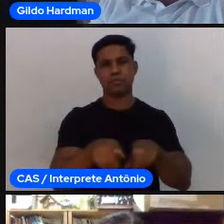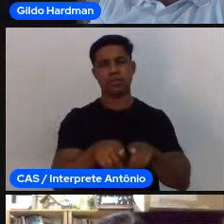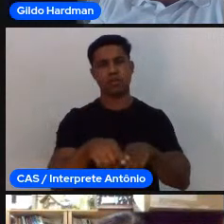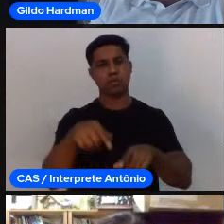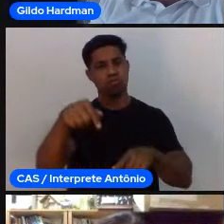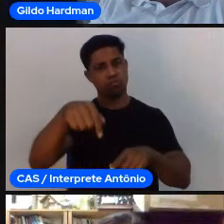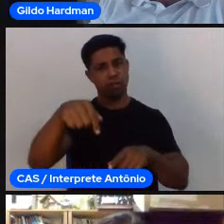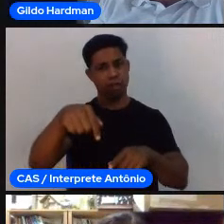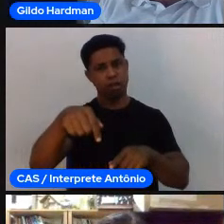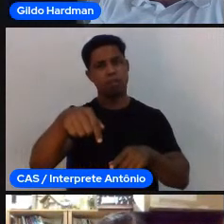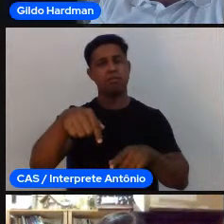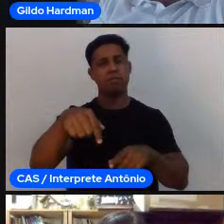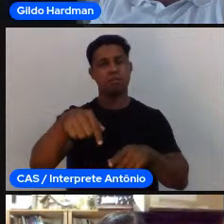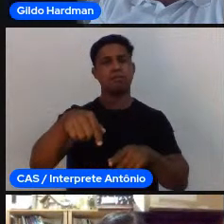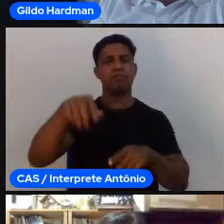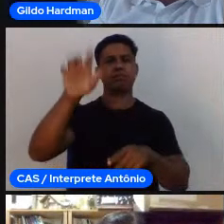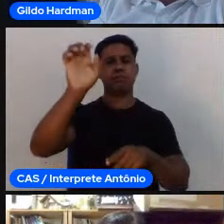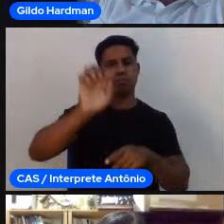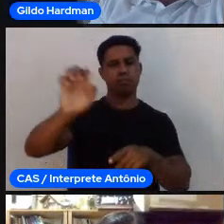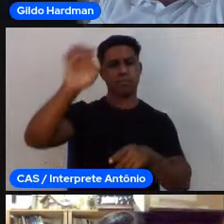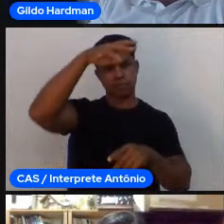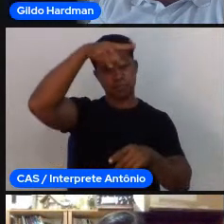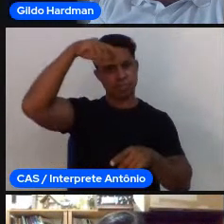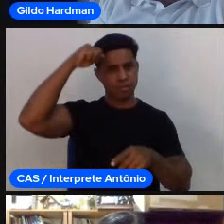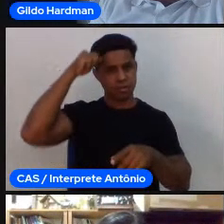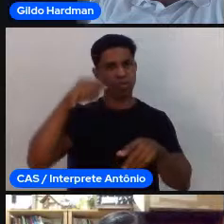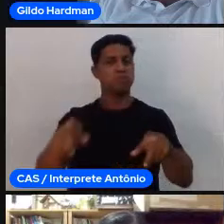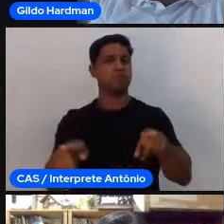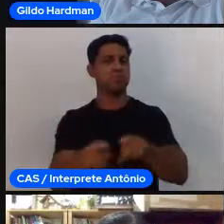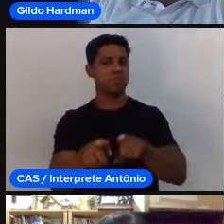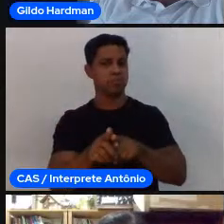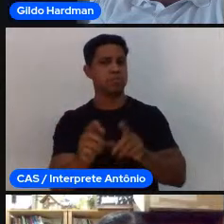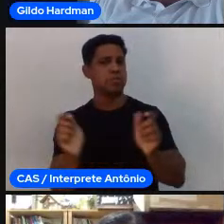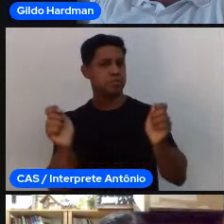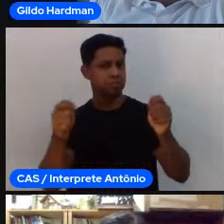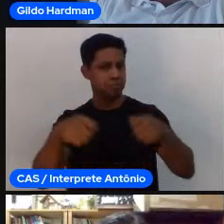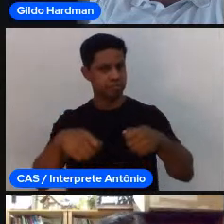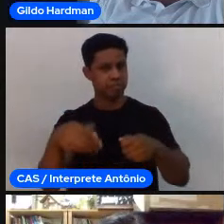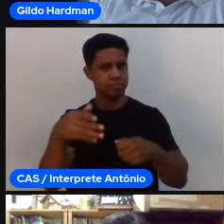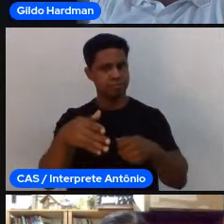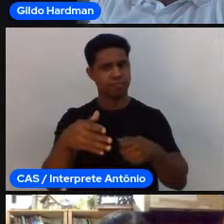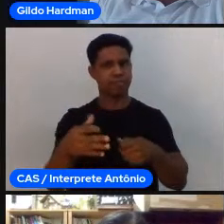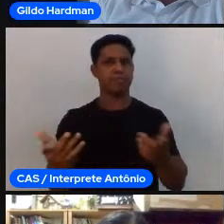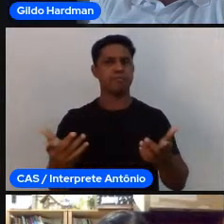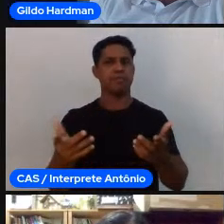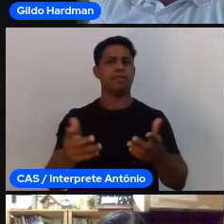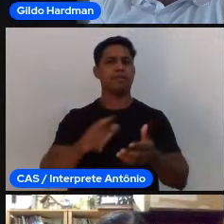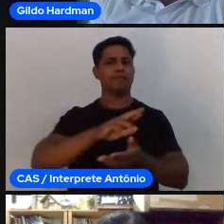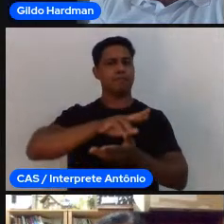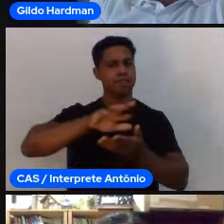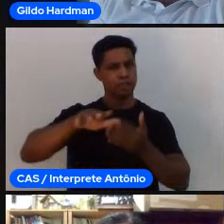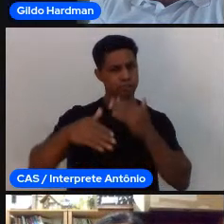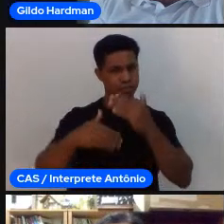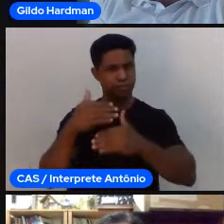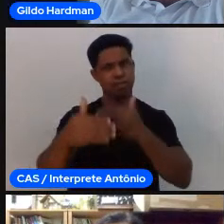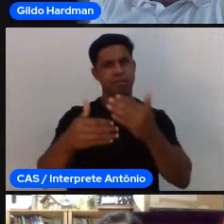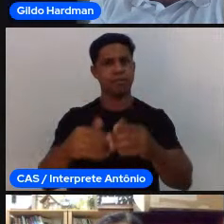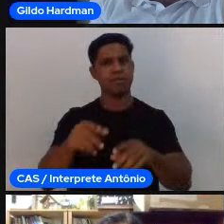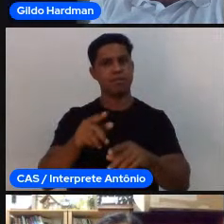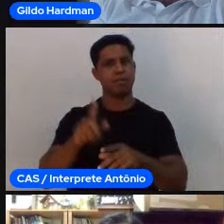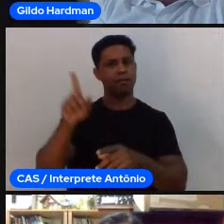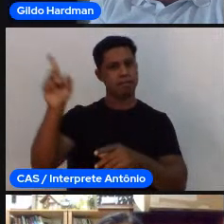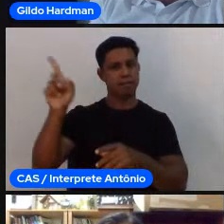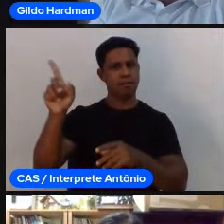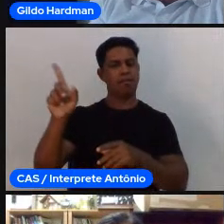perder com o tempo, eu espero no final já mostrar alguma pesquisa que a gente tem realizado aqui no estado. Mas lá na Unicamp, eu trabalho num